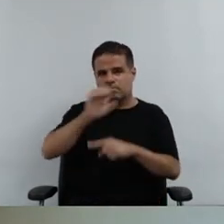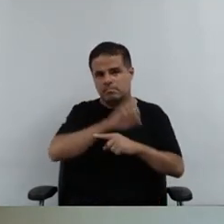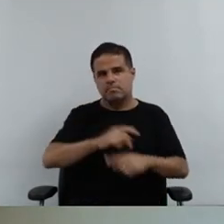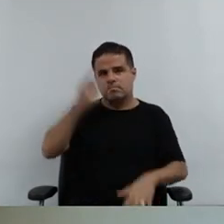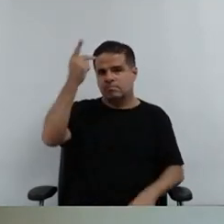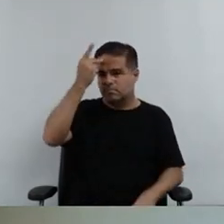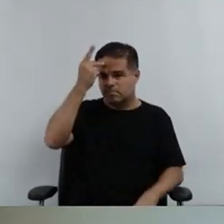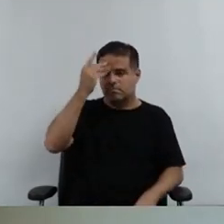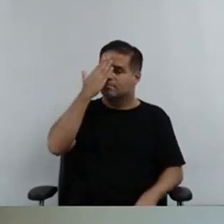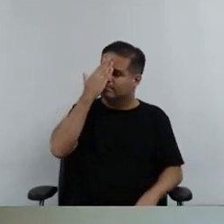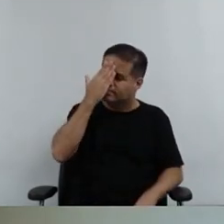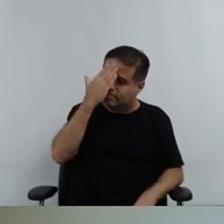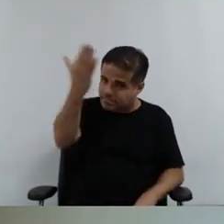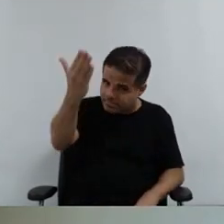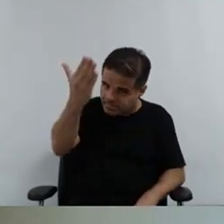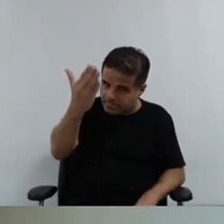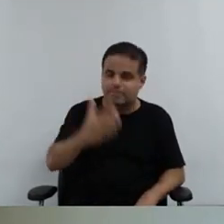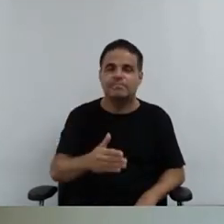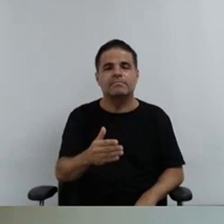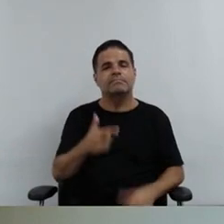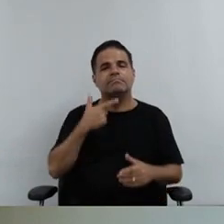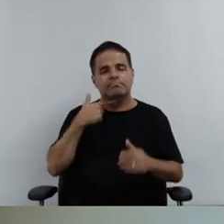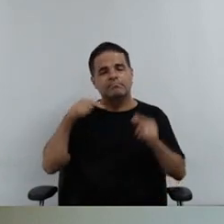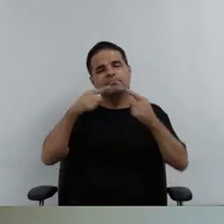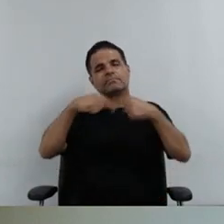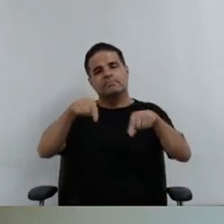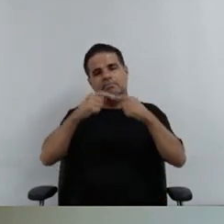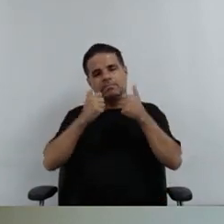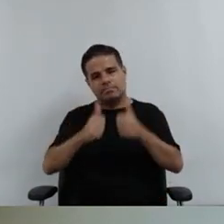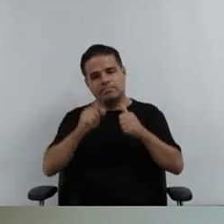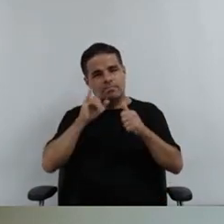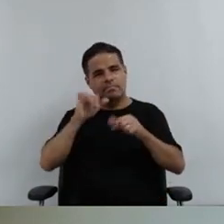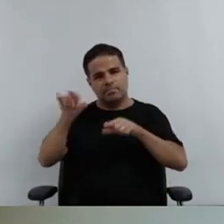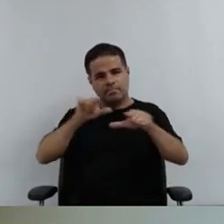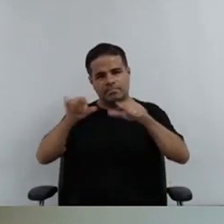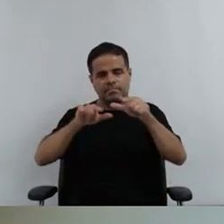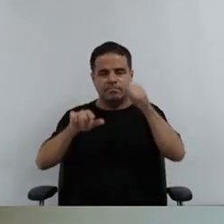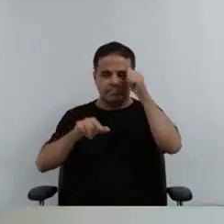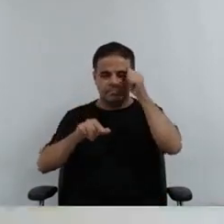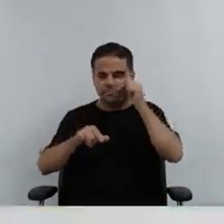Paulo. Muito obrigado, Sr. Presidente, desejo a todos um excelente dia de trabalho.